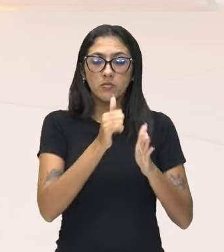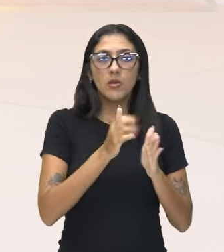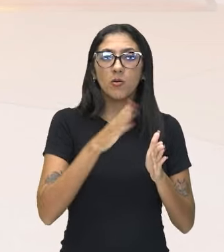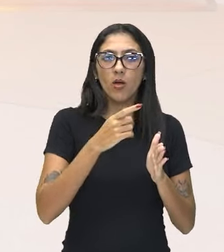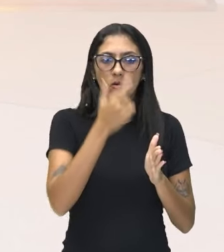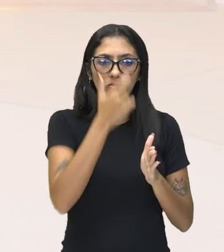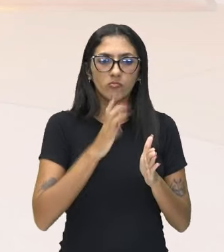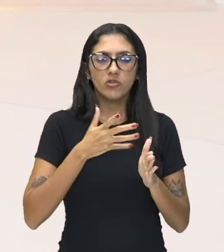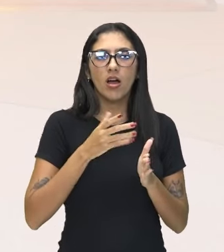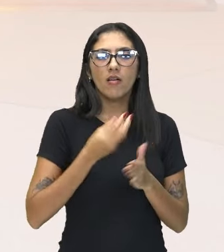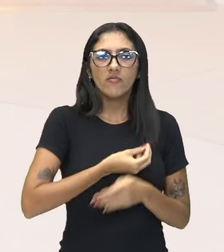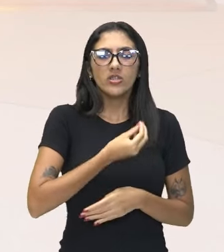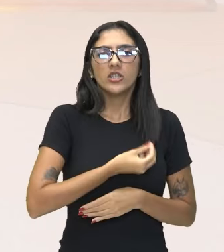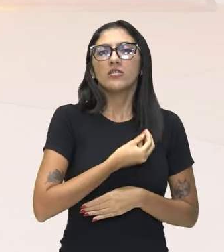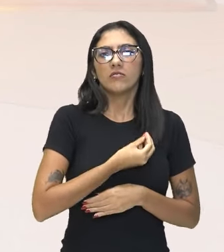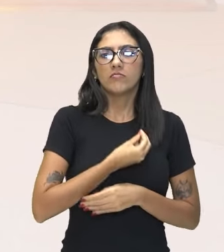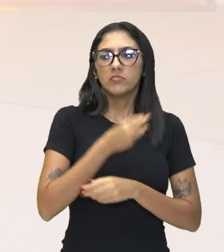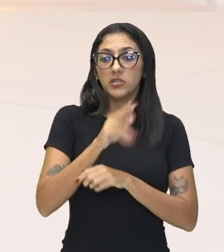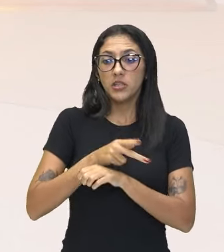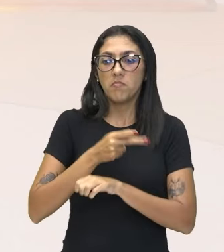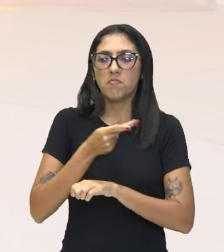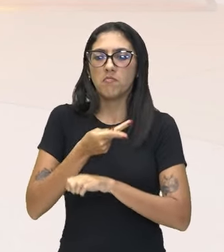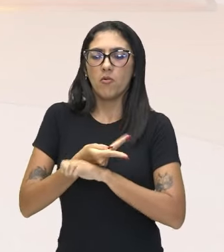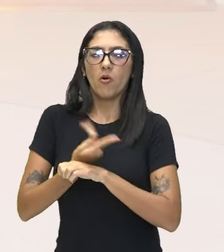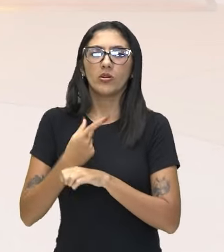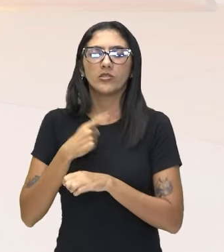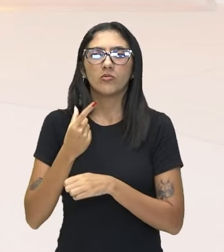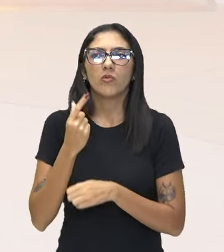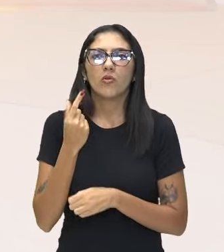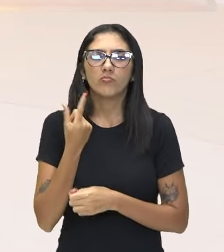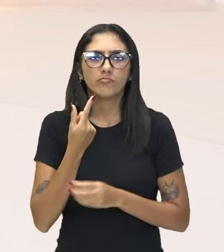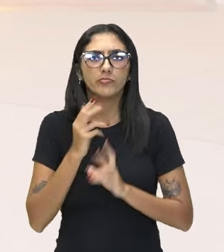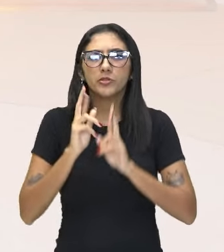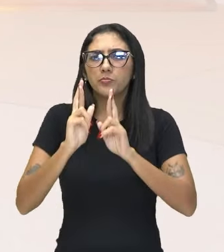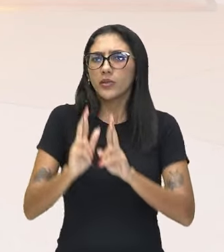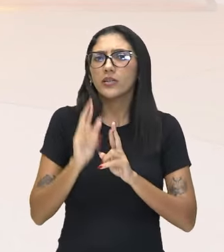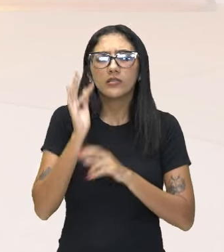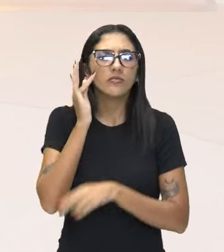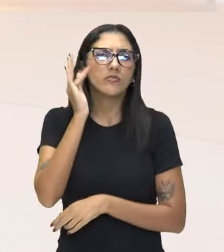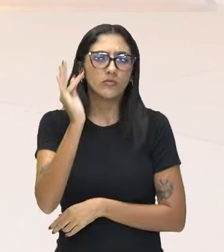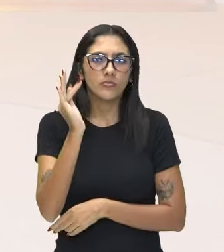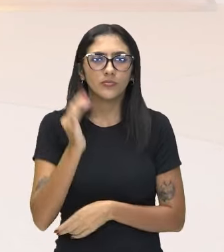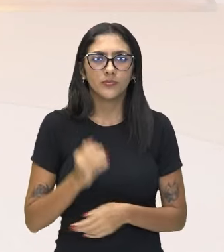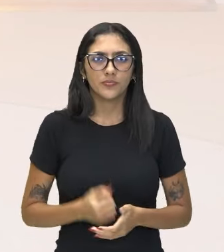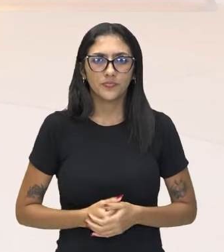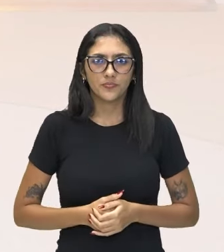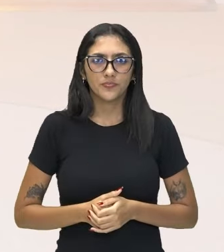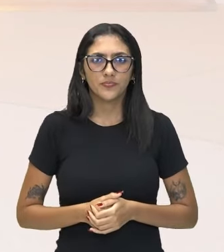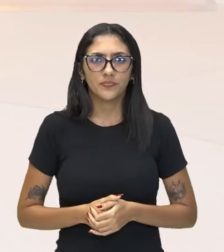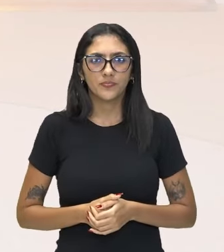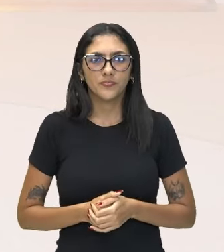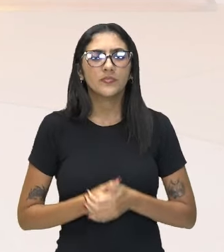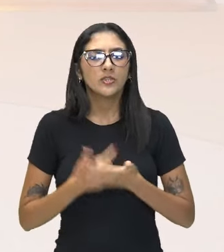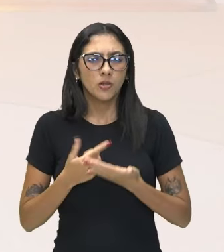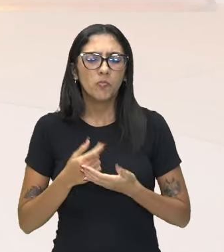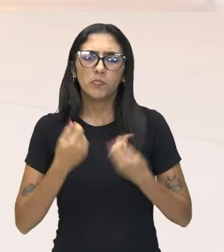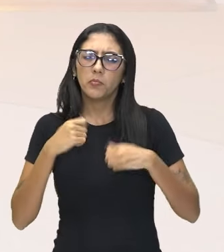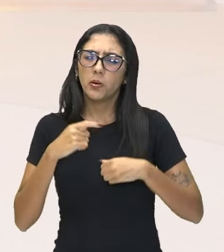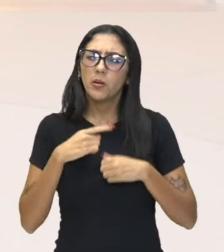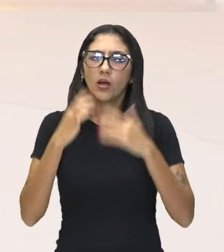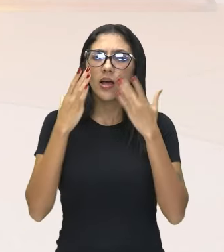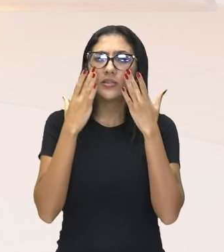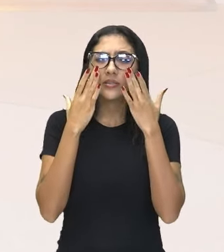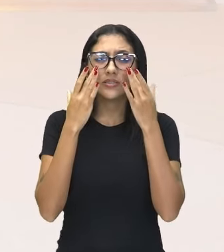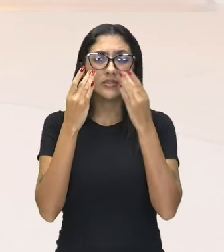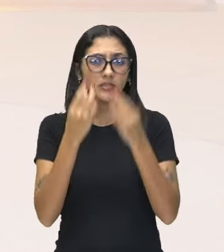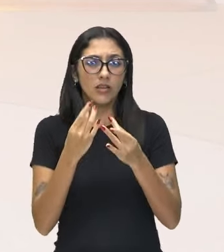depois eu defino a minha essência. Perfeito? Então, vamos fazer o seguinte, vamos ficar ligados aí para